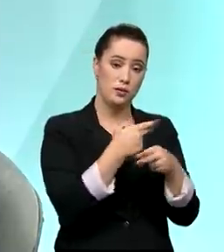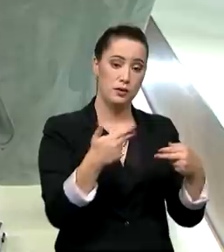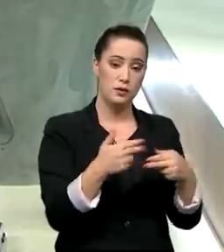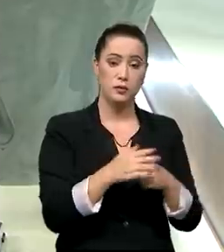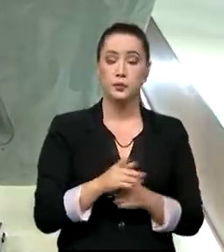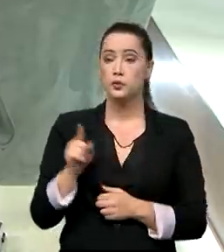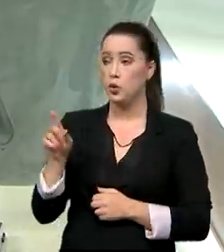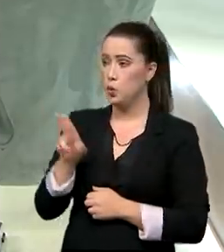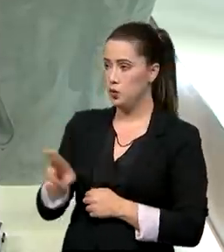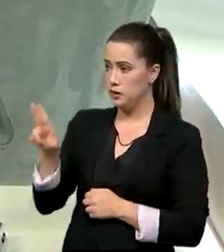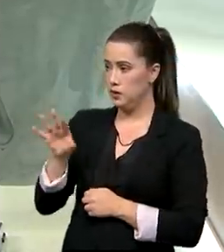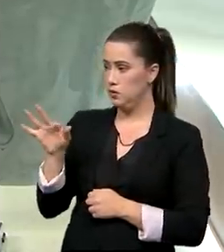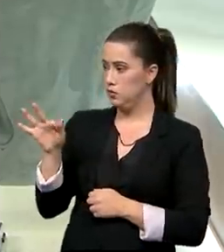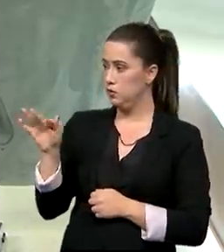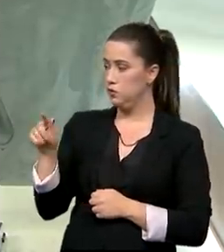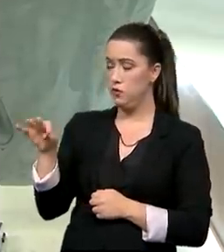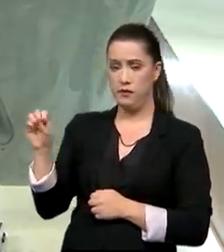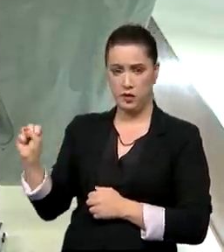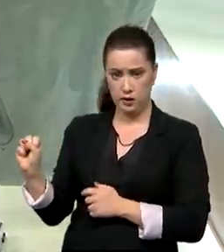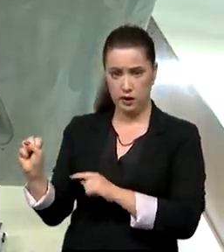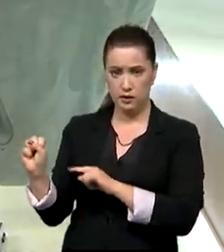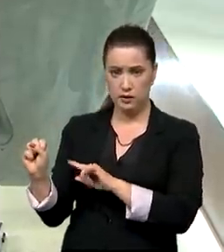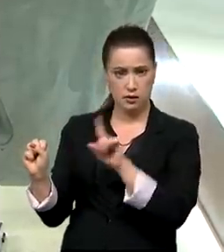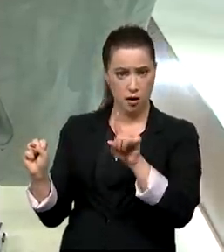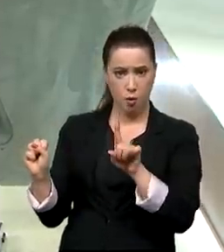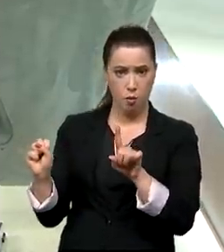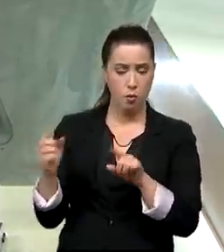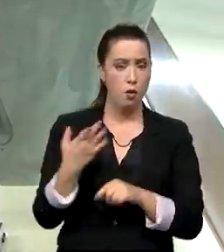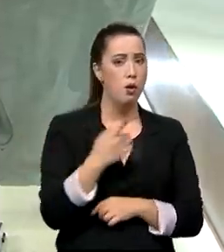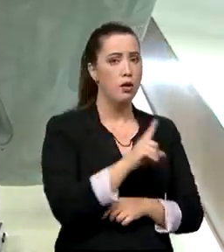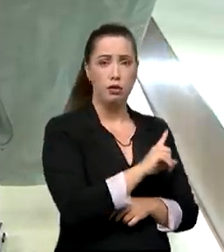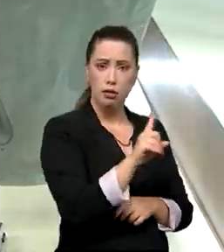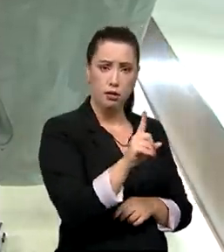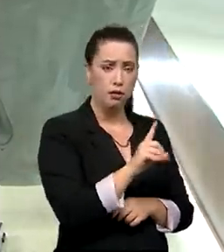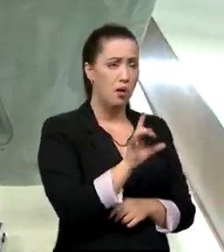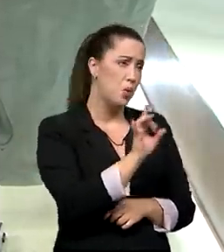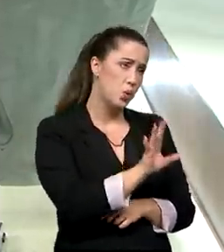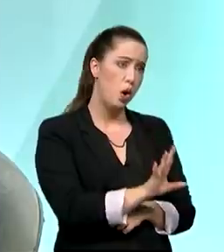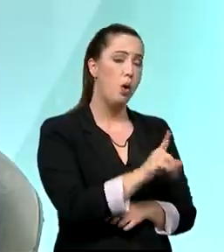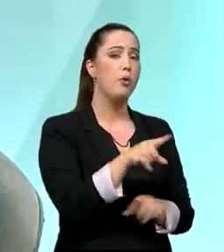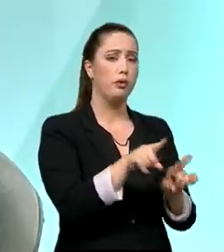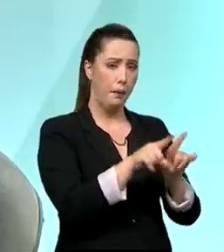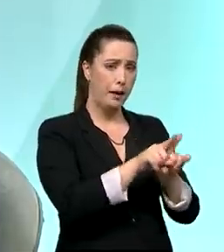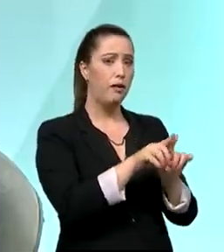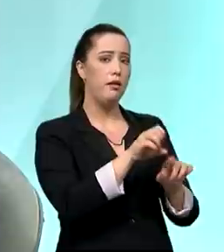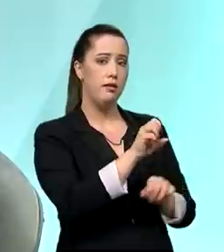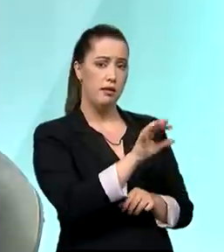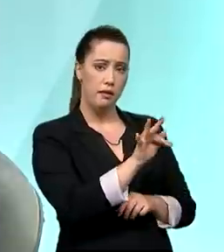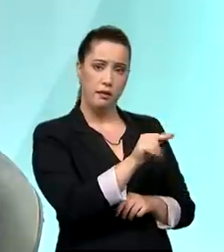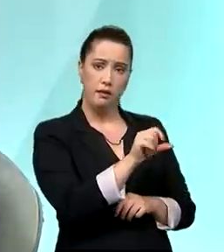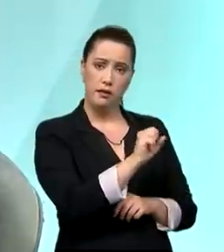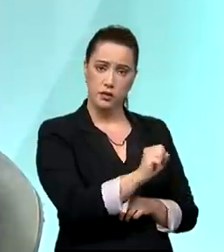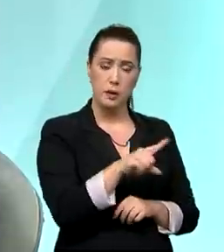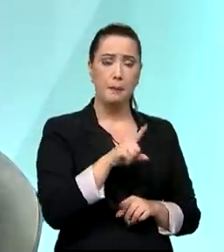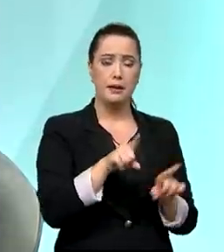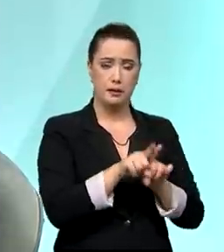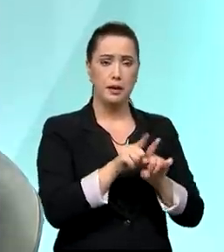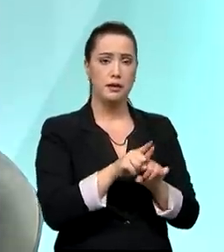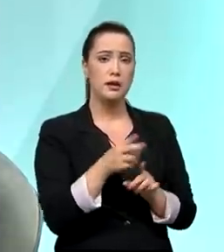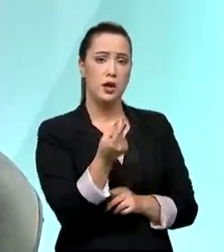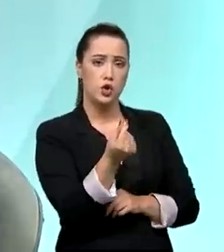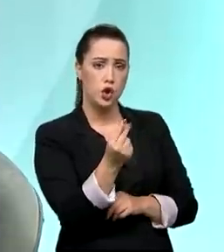são recursos do FGTS? Não necessariamente. Não só. Também recursos do FGTS, mas nós temos recursos próprios.